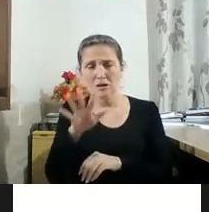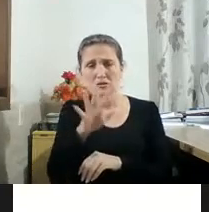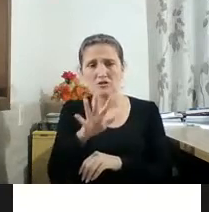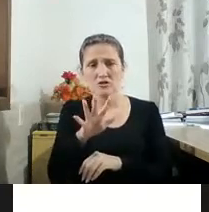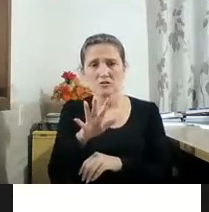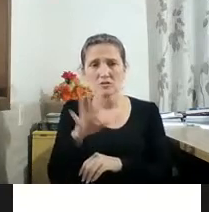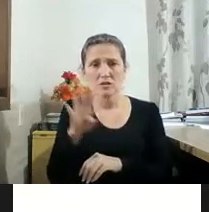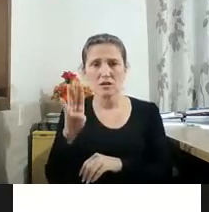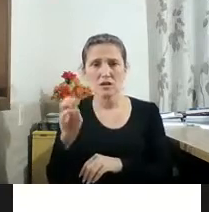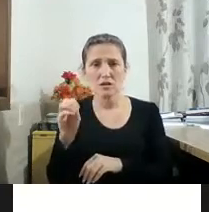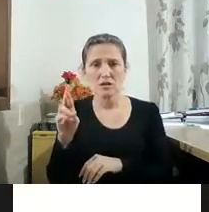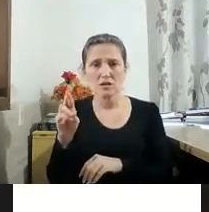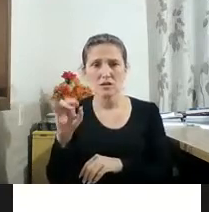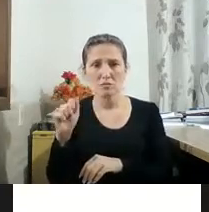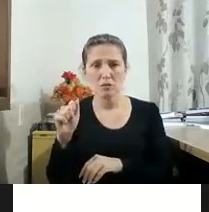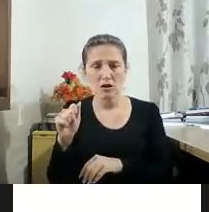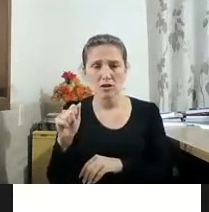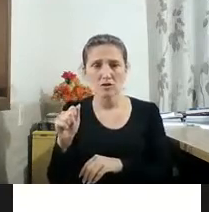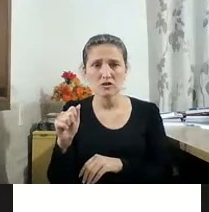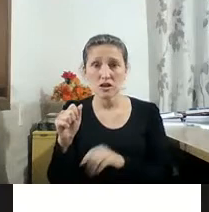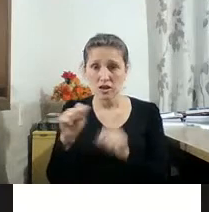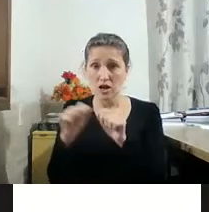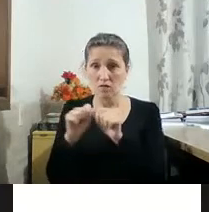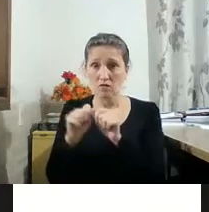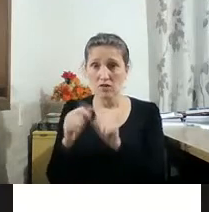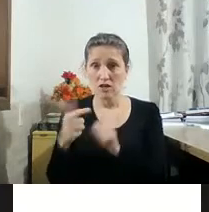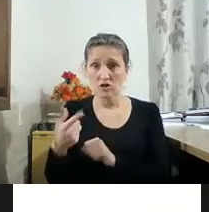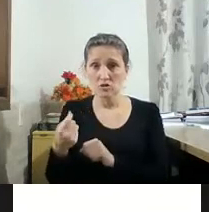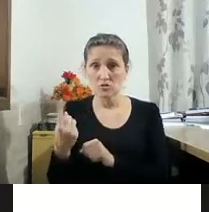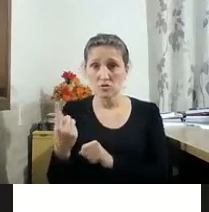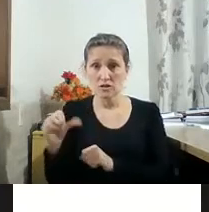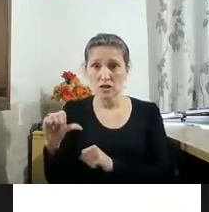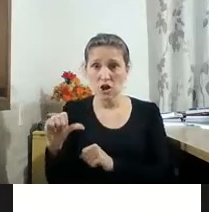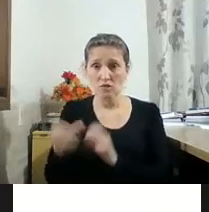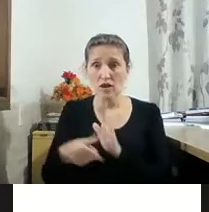produziu em 2019, antes da pandemia,